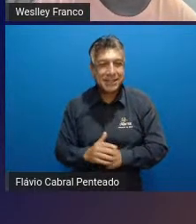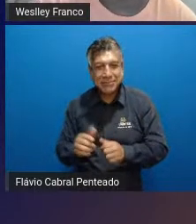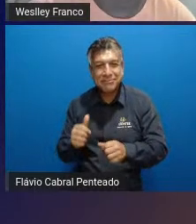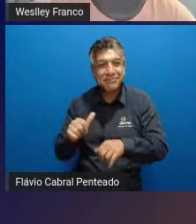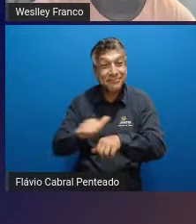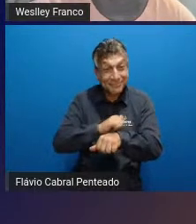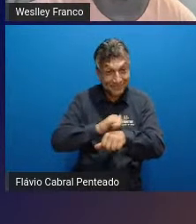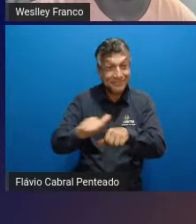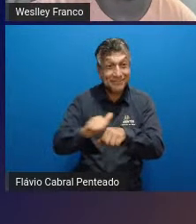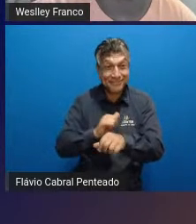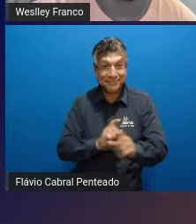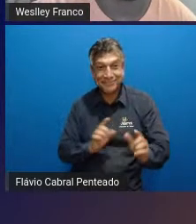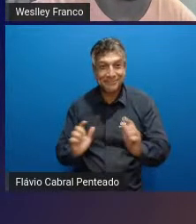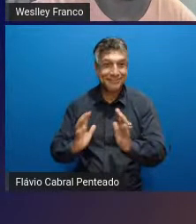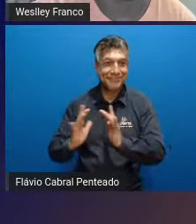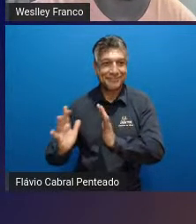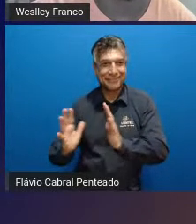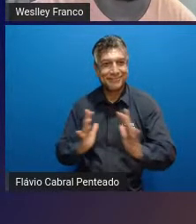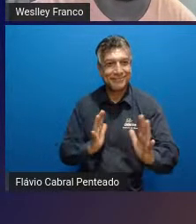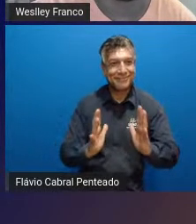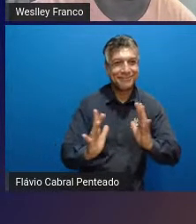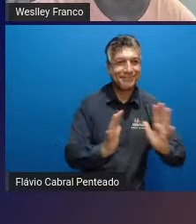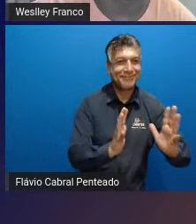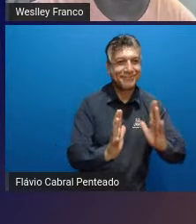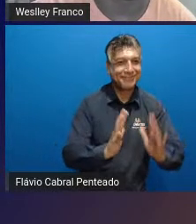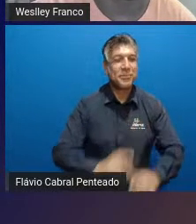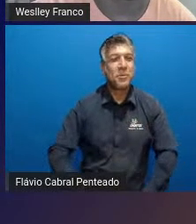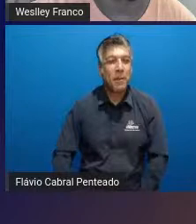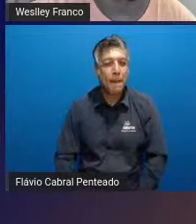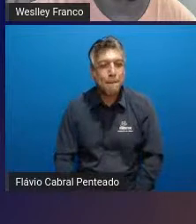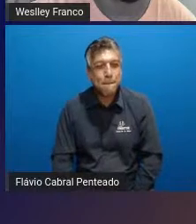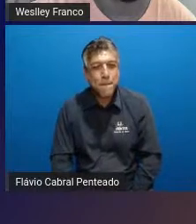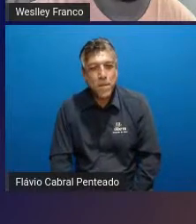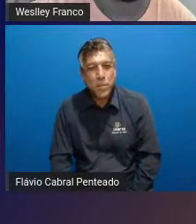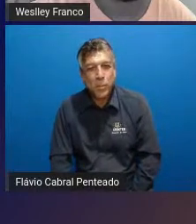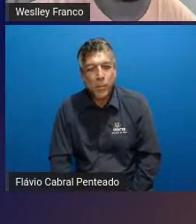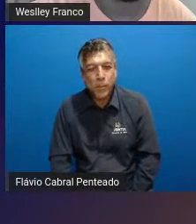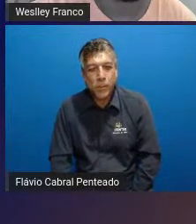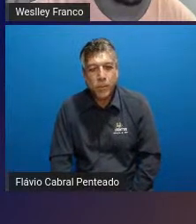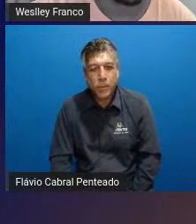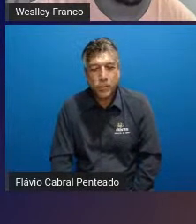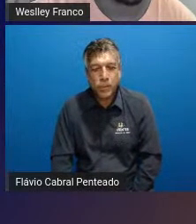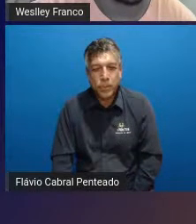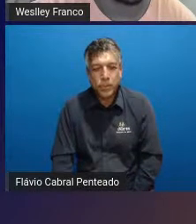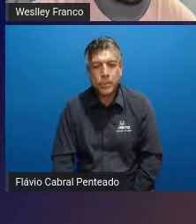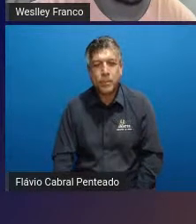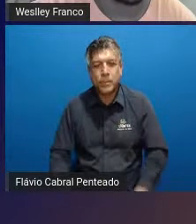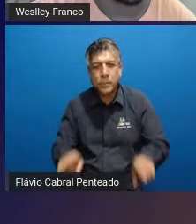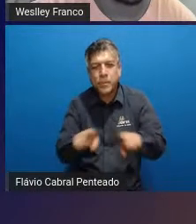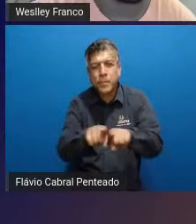o desenho do jogo e também